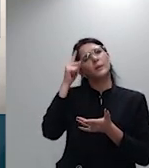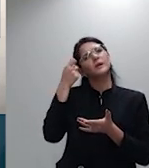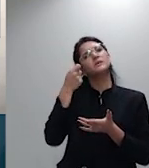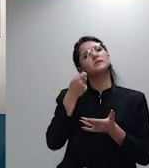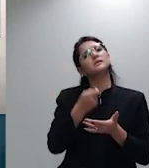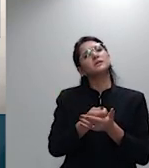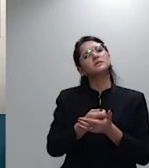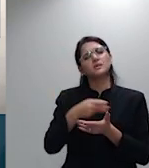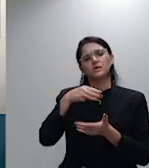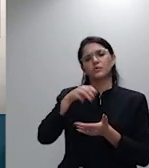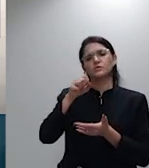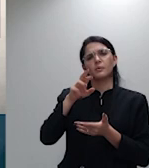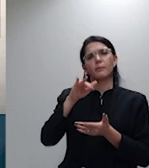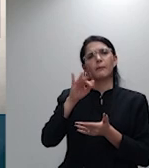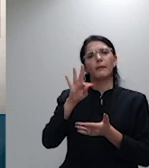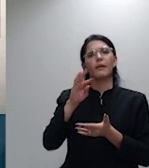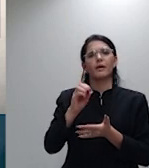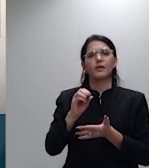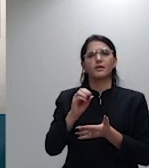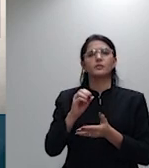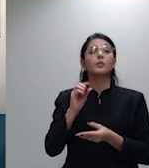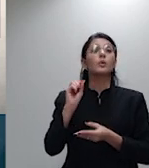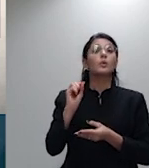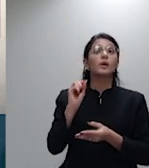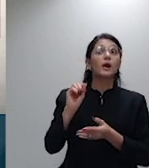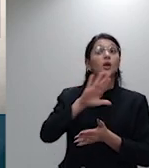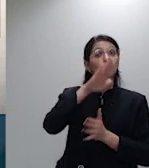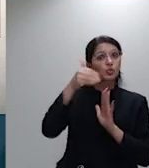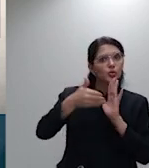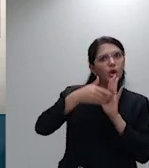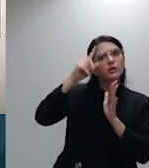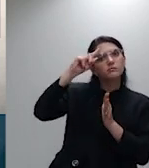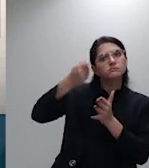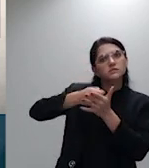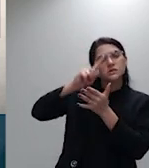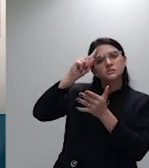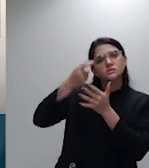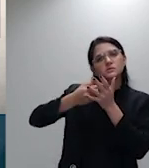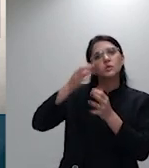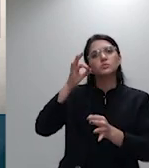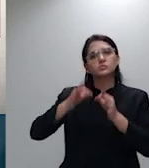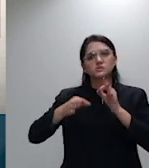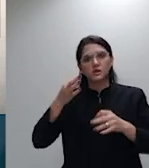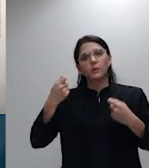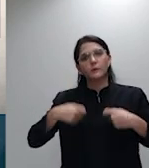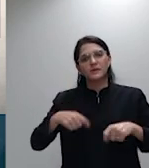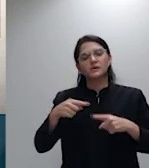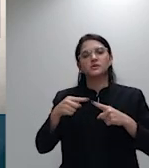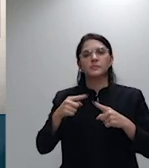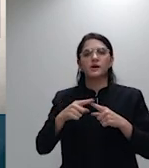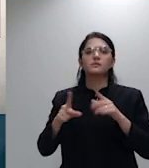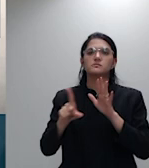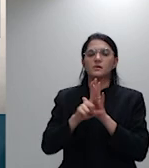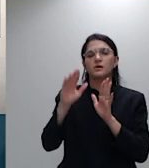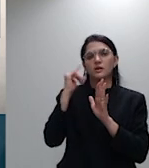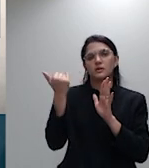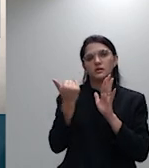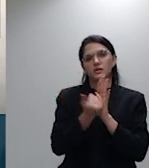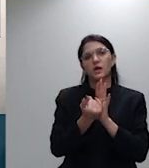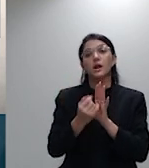juízo sobre a existência ou inexistência ou modo de ser da relação de direito material objeto da demanda